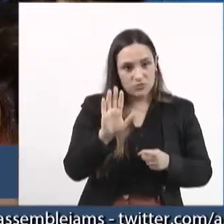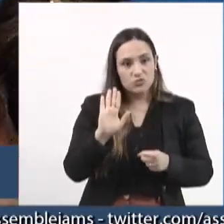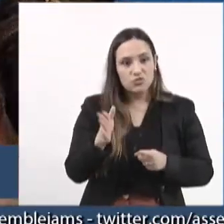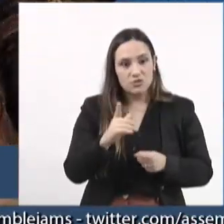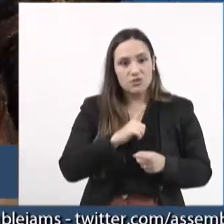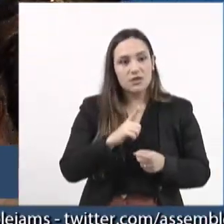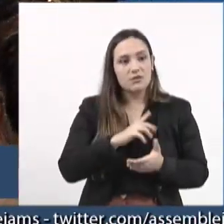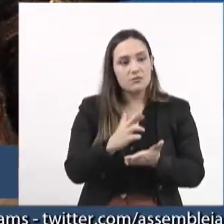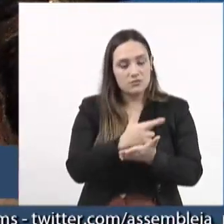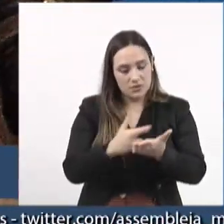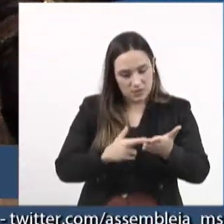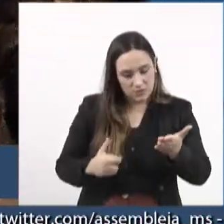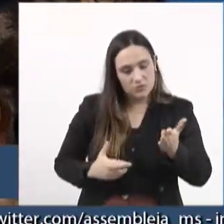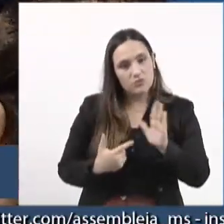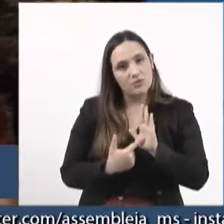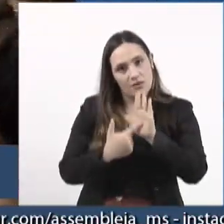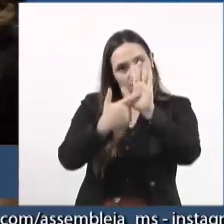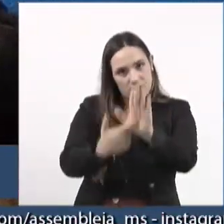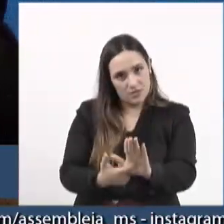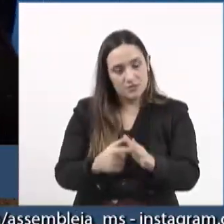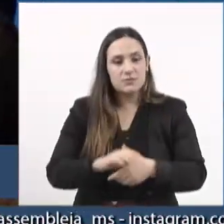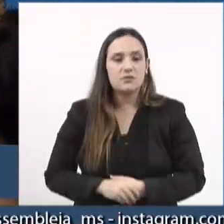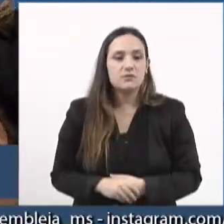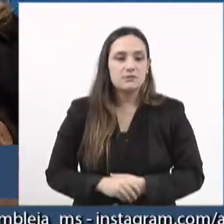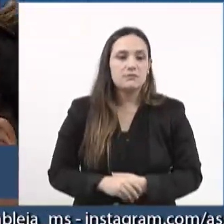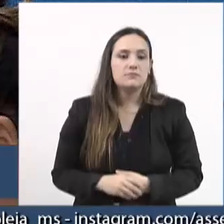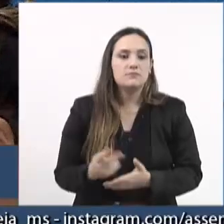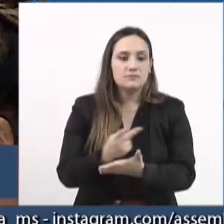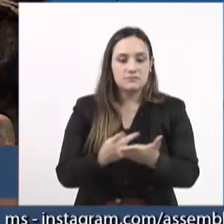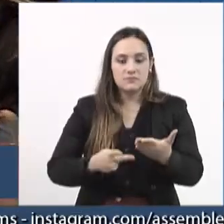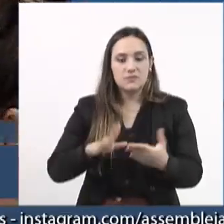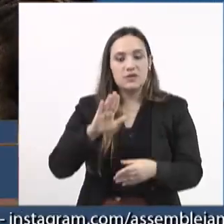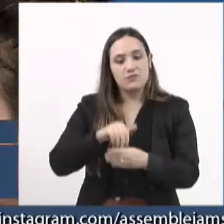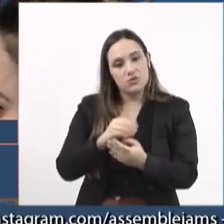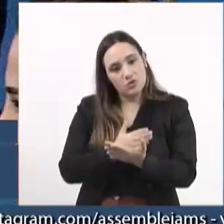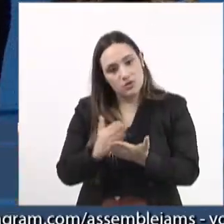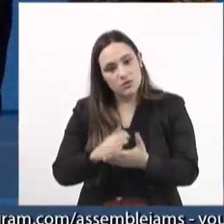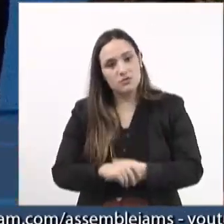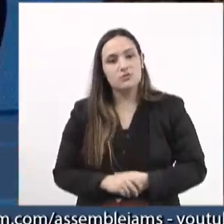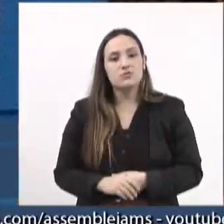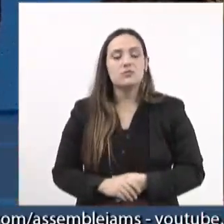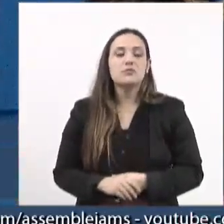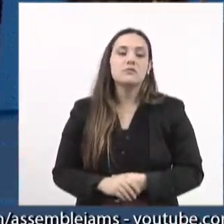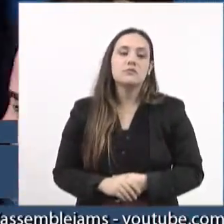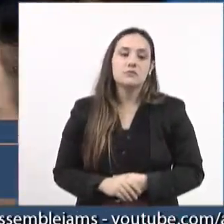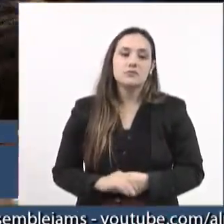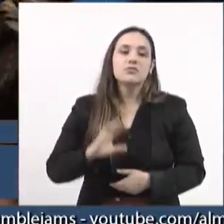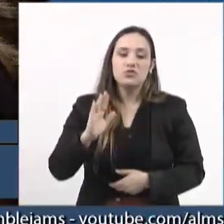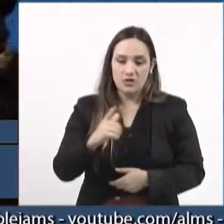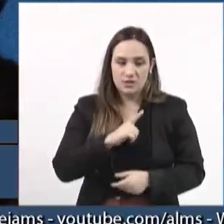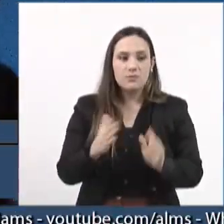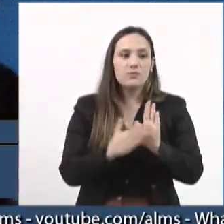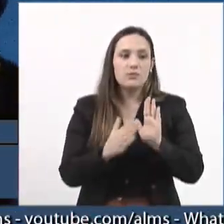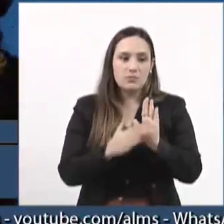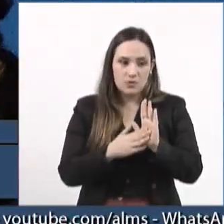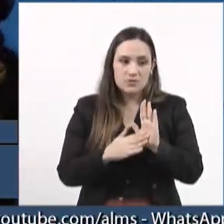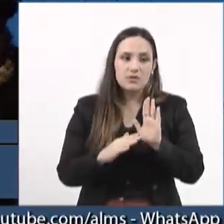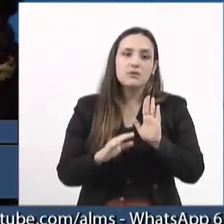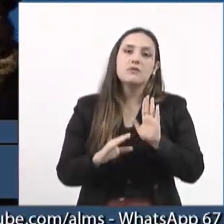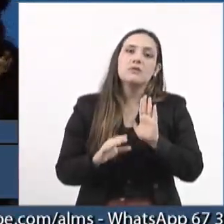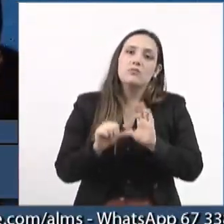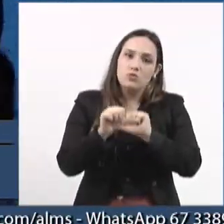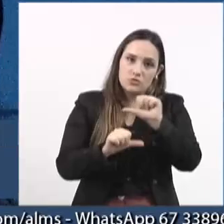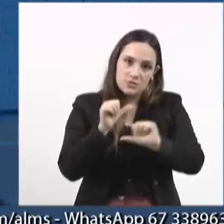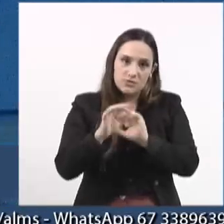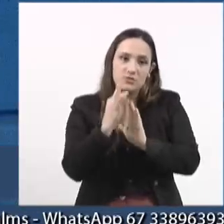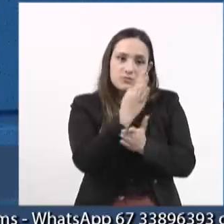já relato, devolvo o relatório, parecer, para a votação da CCJ, já com a emenda garantindo que